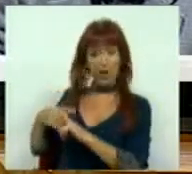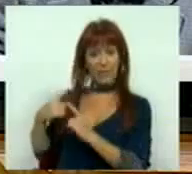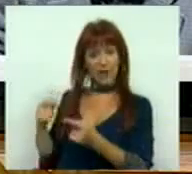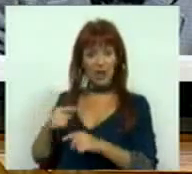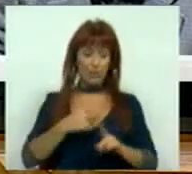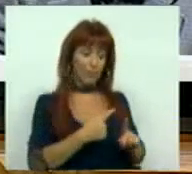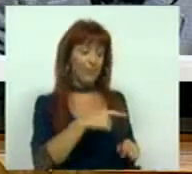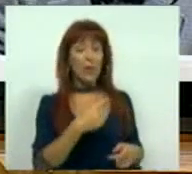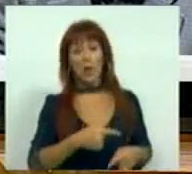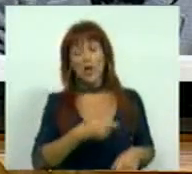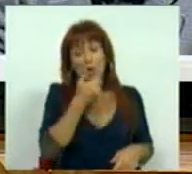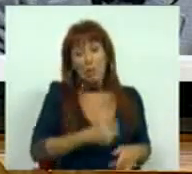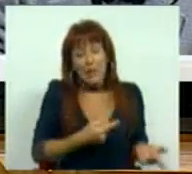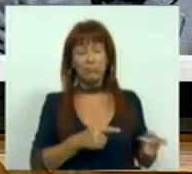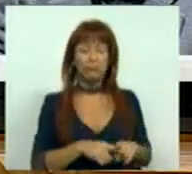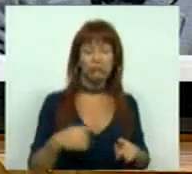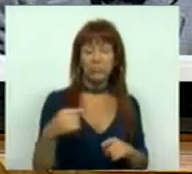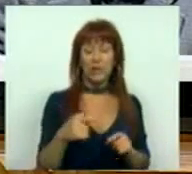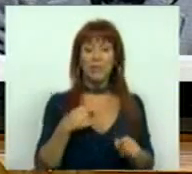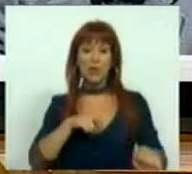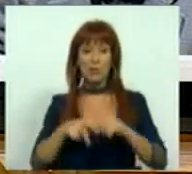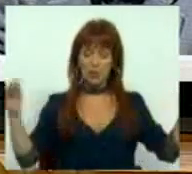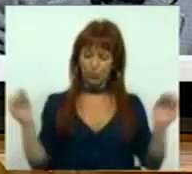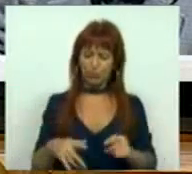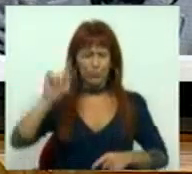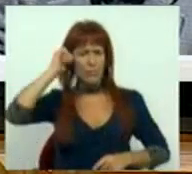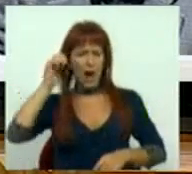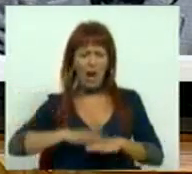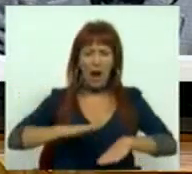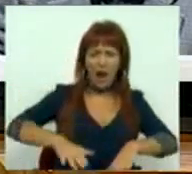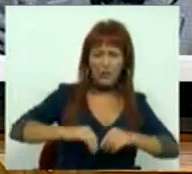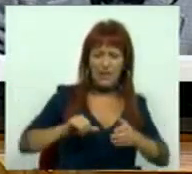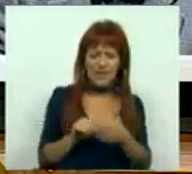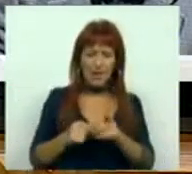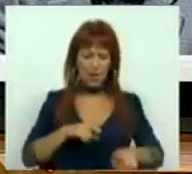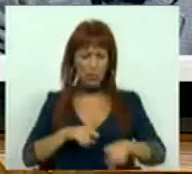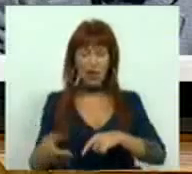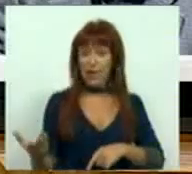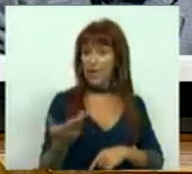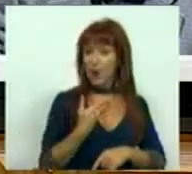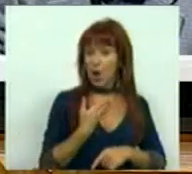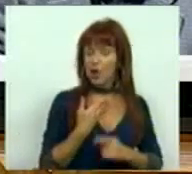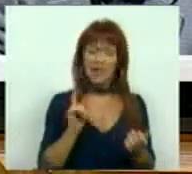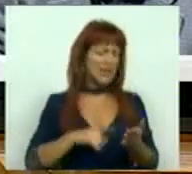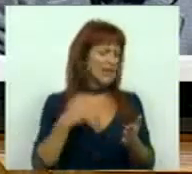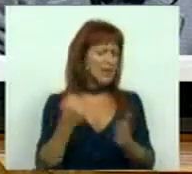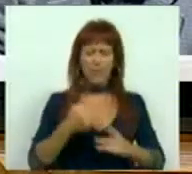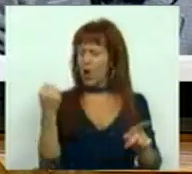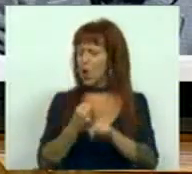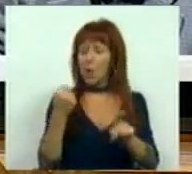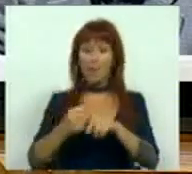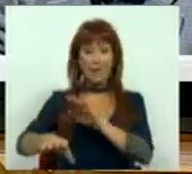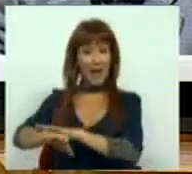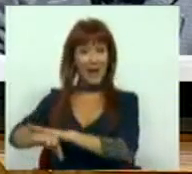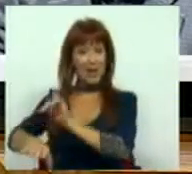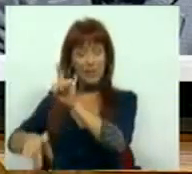e experiências negativas. A política de redução de danos, assumida como meios central da política das drogas e que sempre foi combatida pela